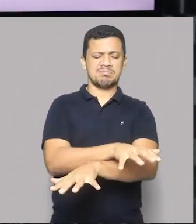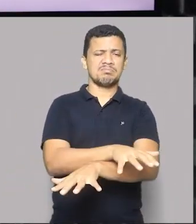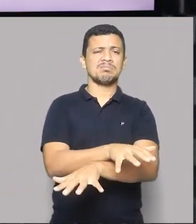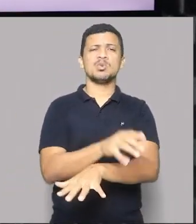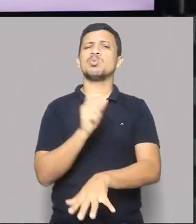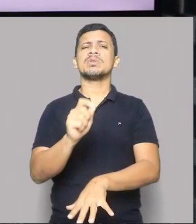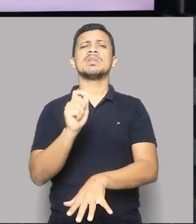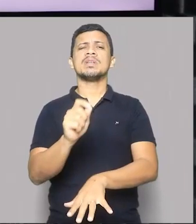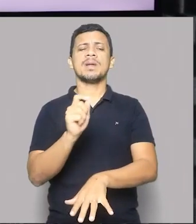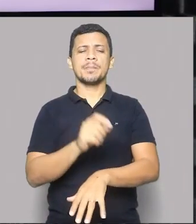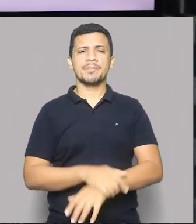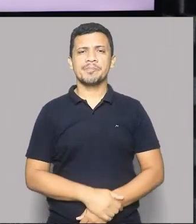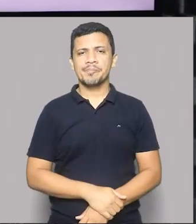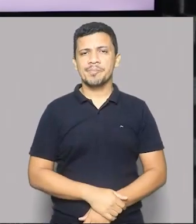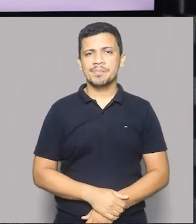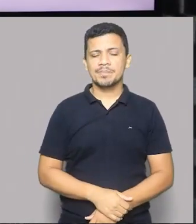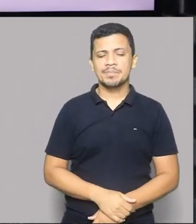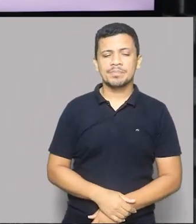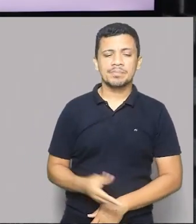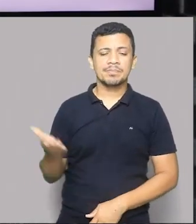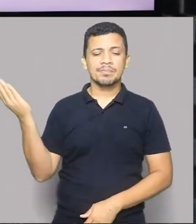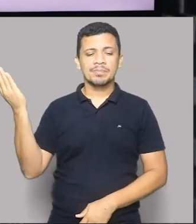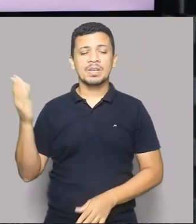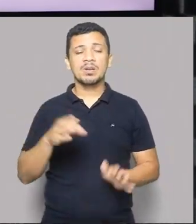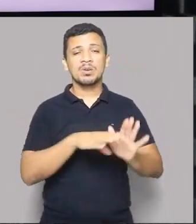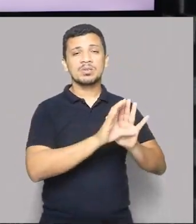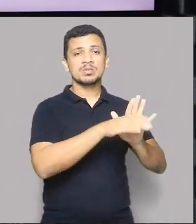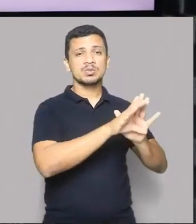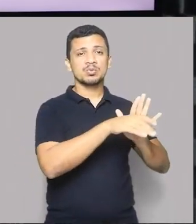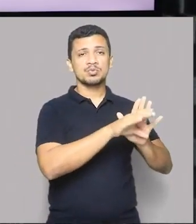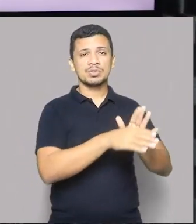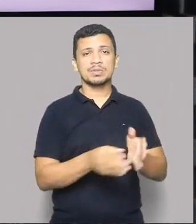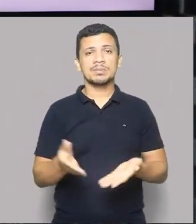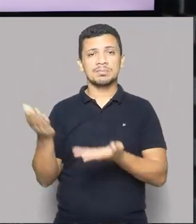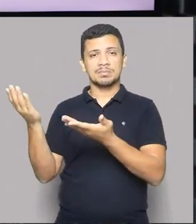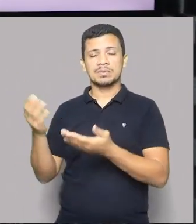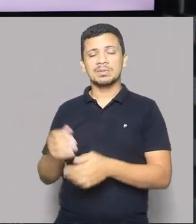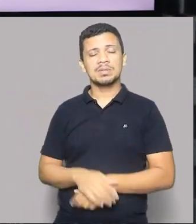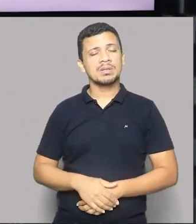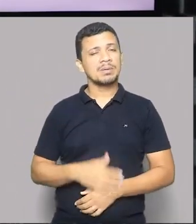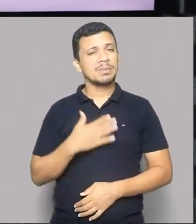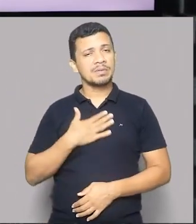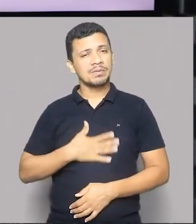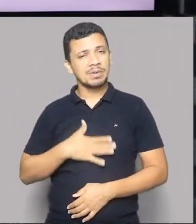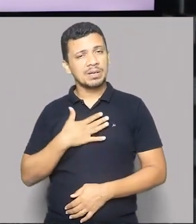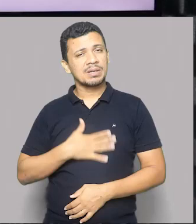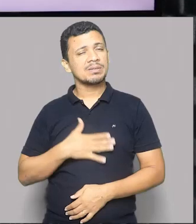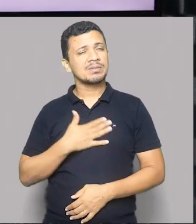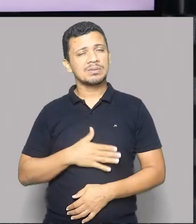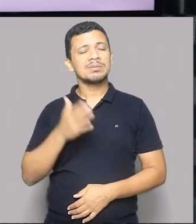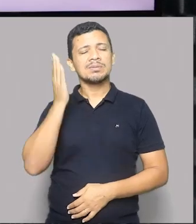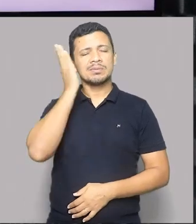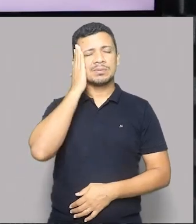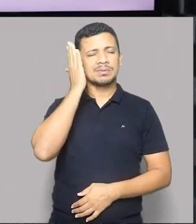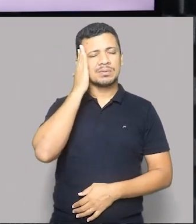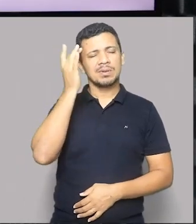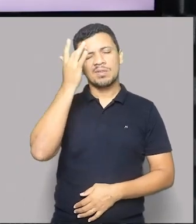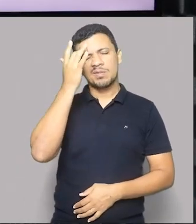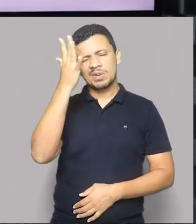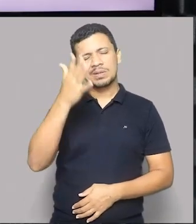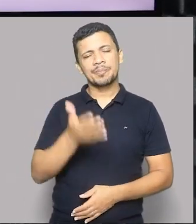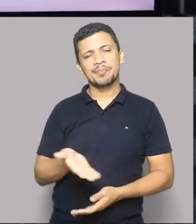mais nada? Então, venha comigo. Eu trouxe esse conceito aqui, bem tranquilo, bem fácil, né, que